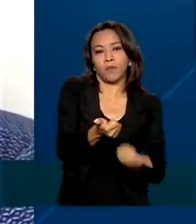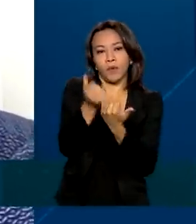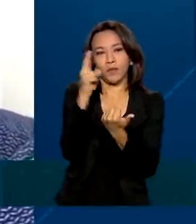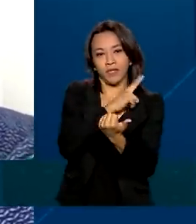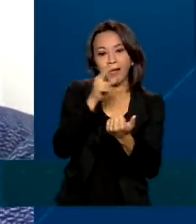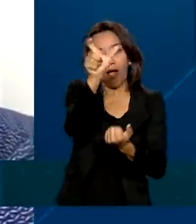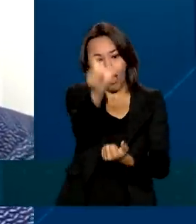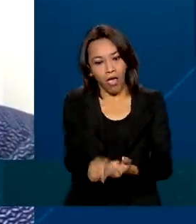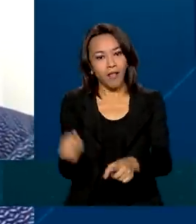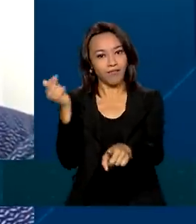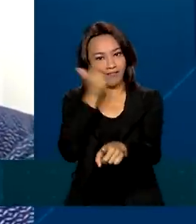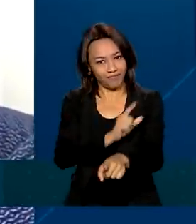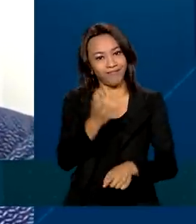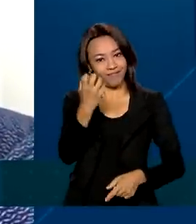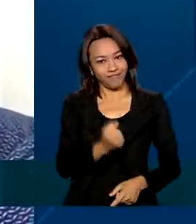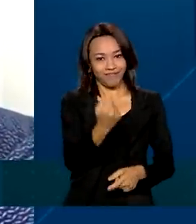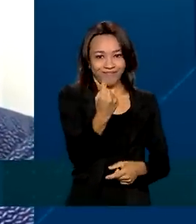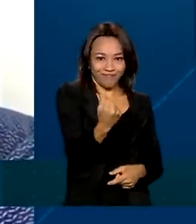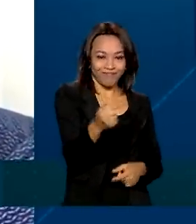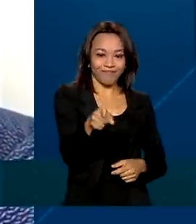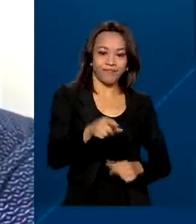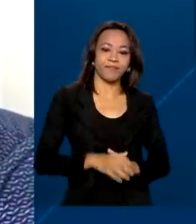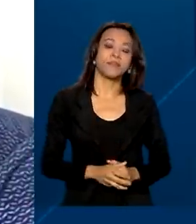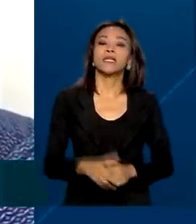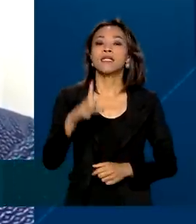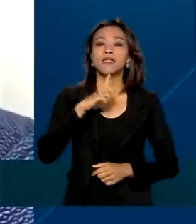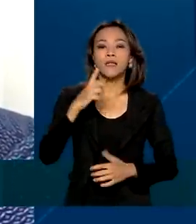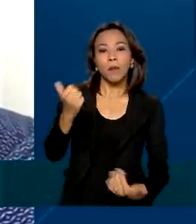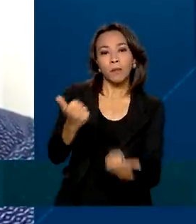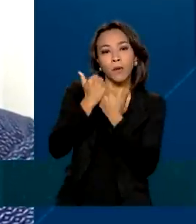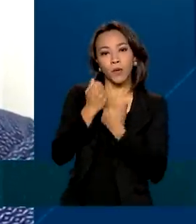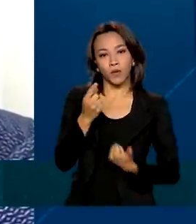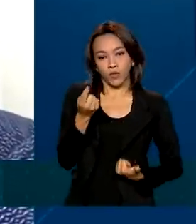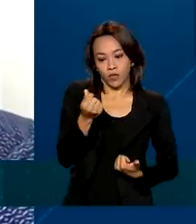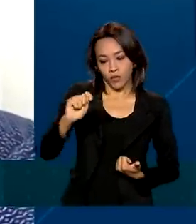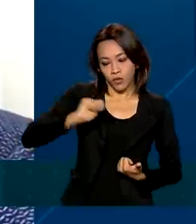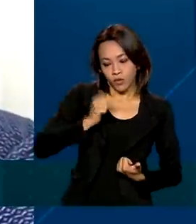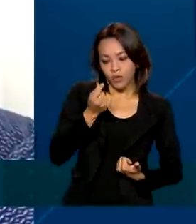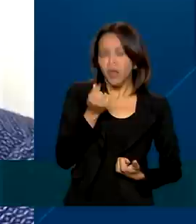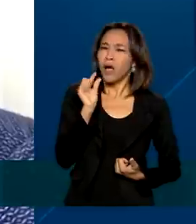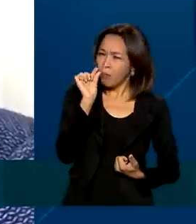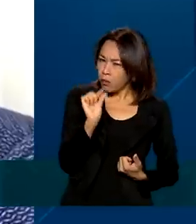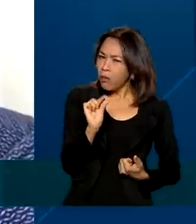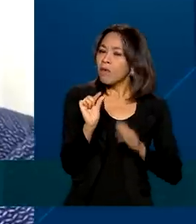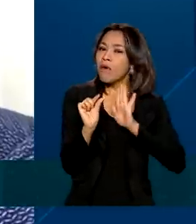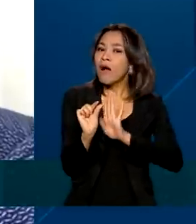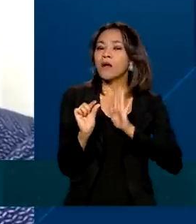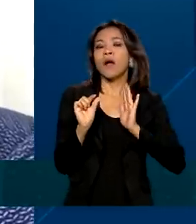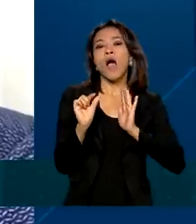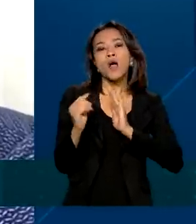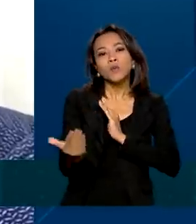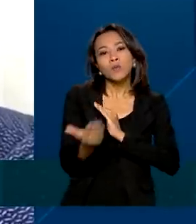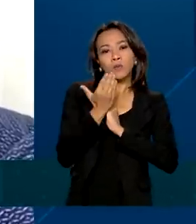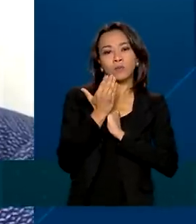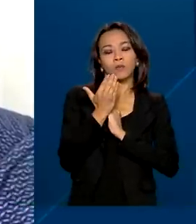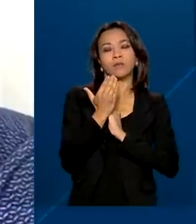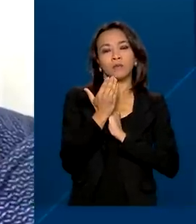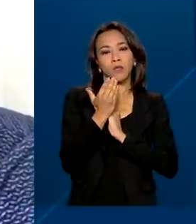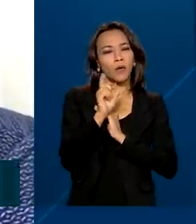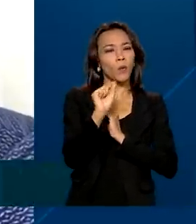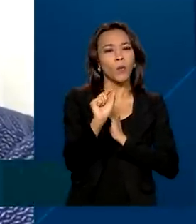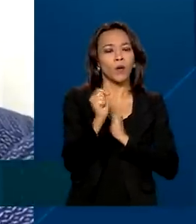beneficiadas. Ter um auxílio mesmo que pequeno ajuda a gente a, pelo menos, a